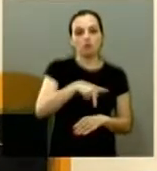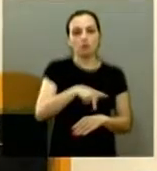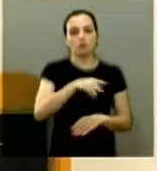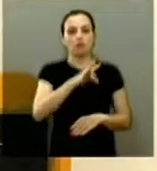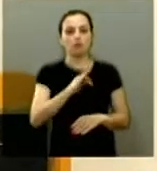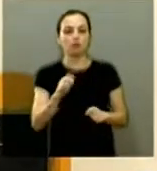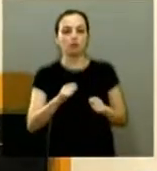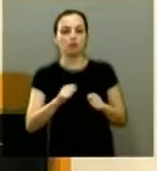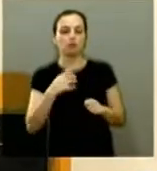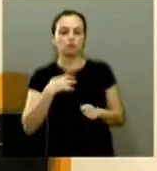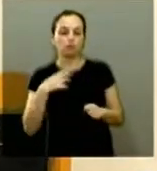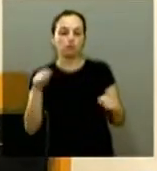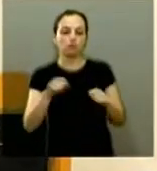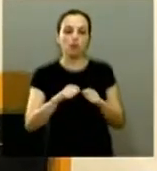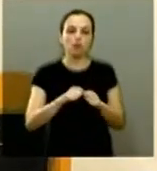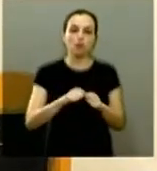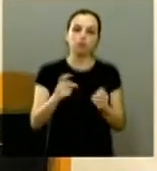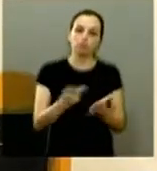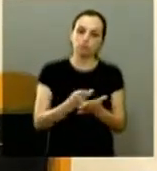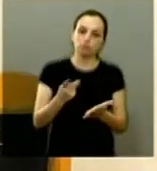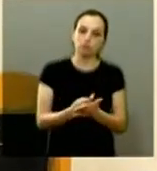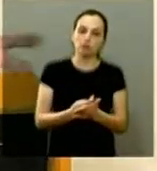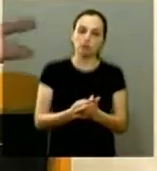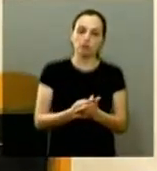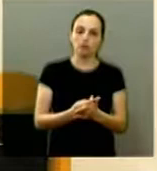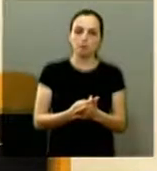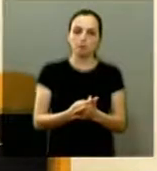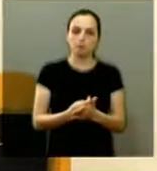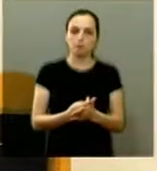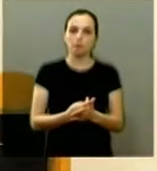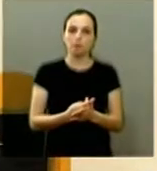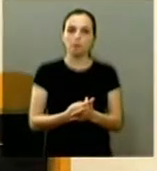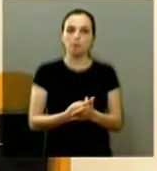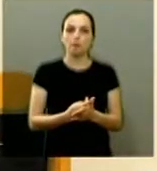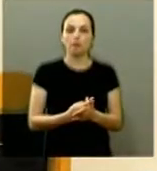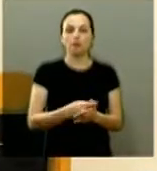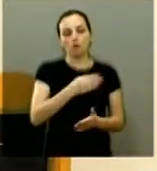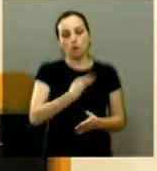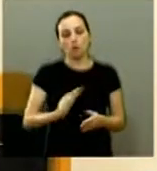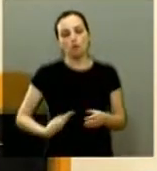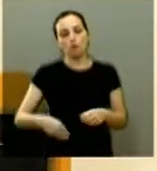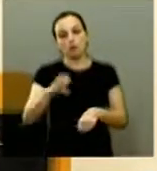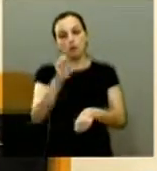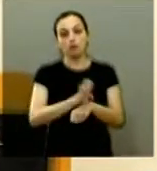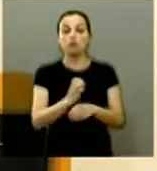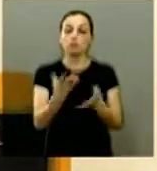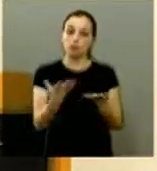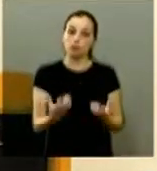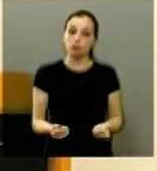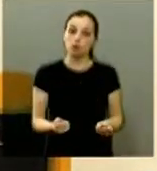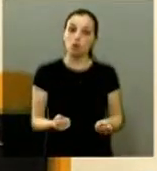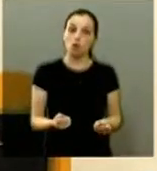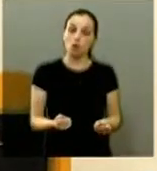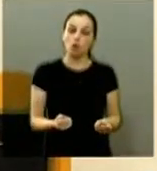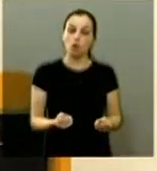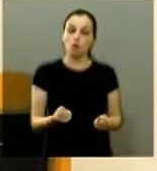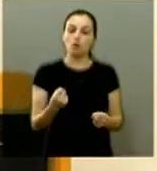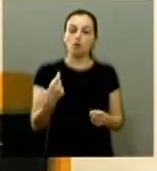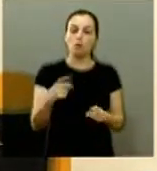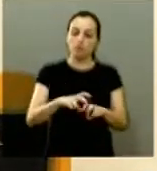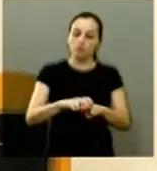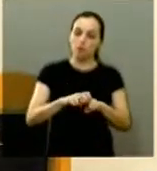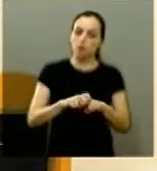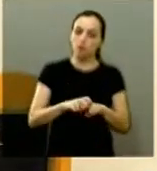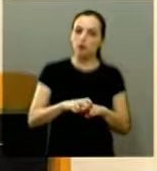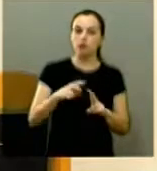feito é ilegal e o governo do estado aceitou essa legalidade aceitou a legalidade por isso que